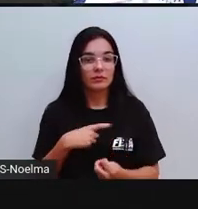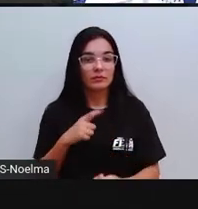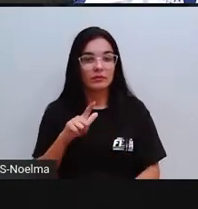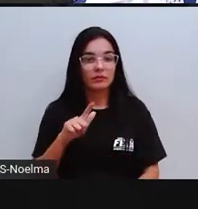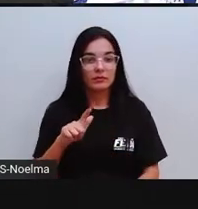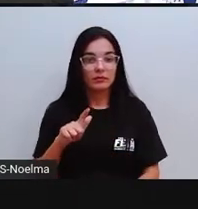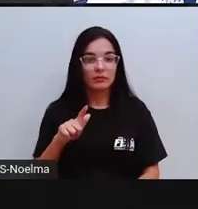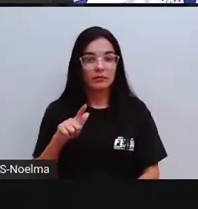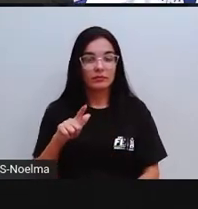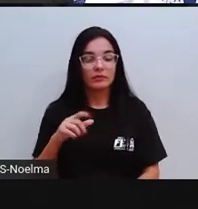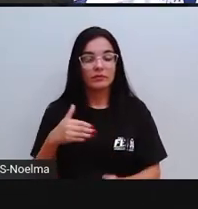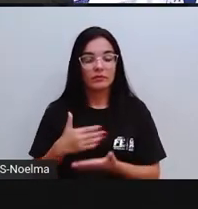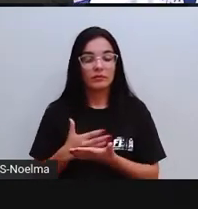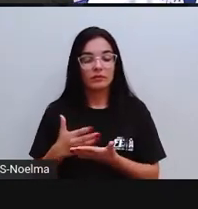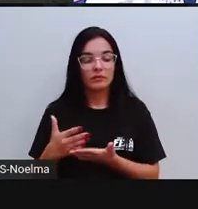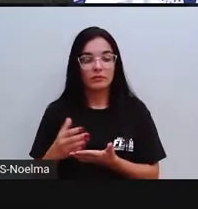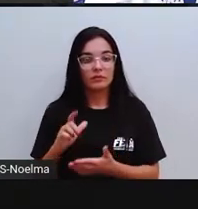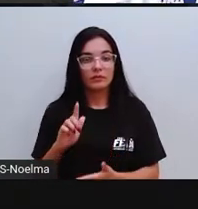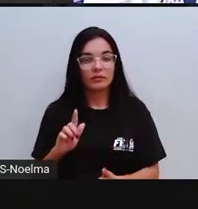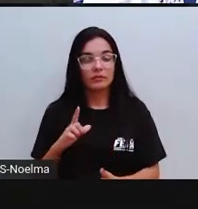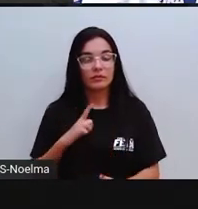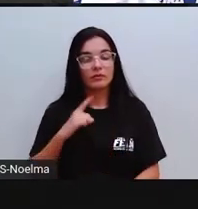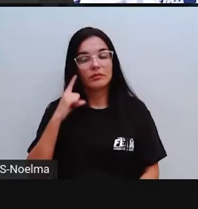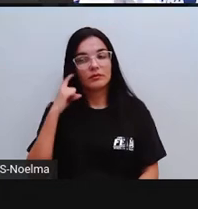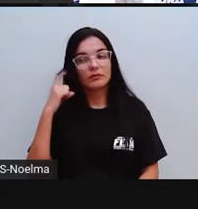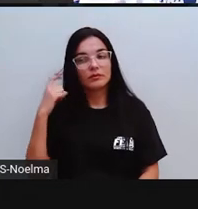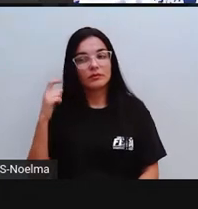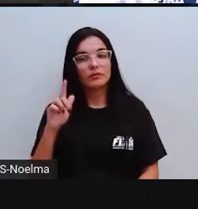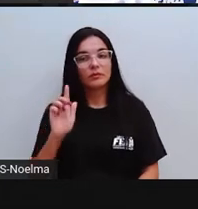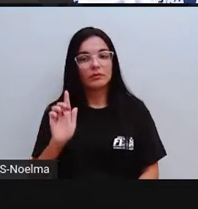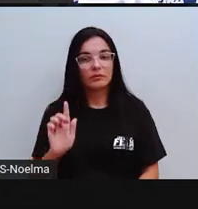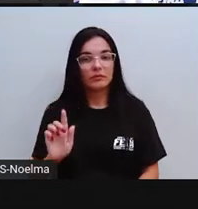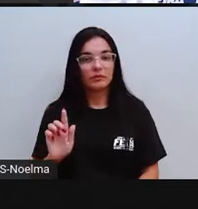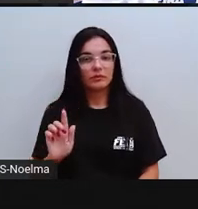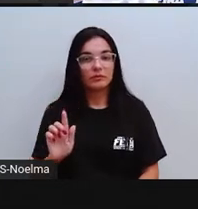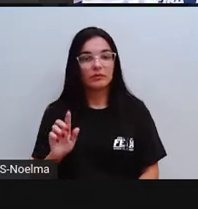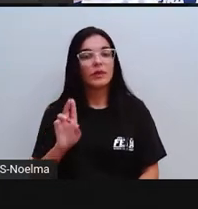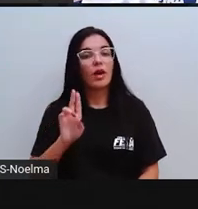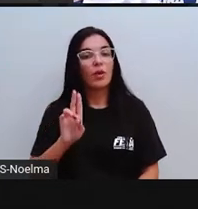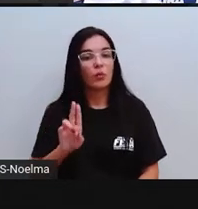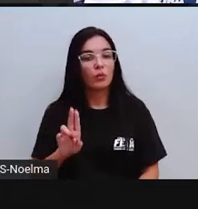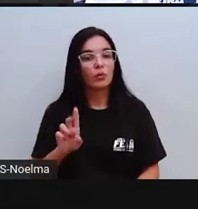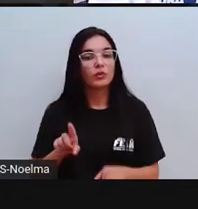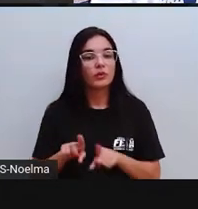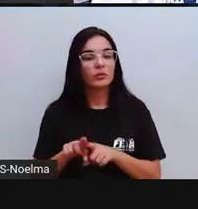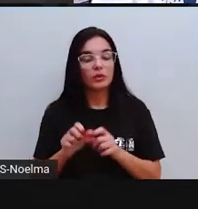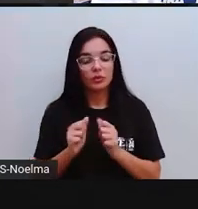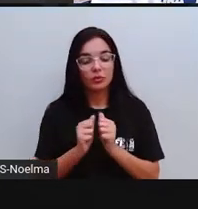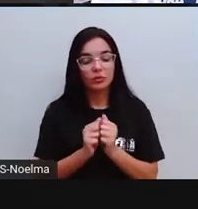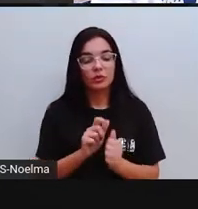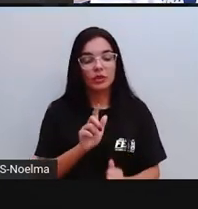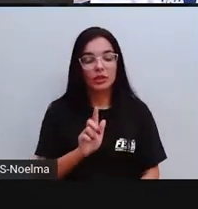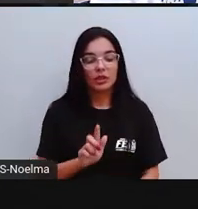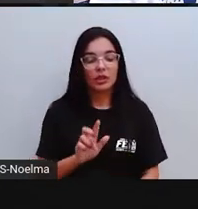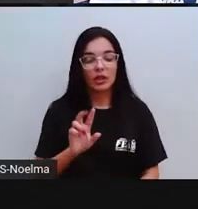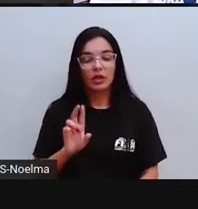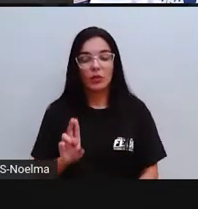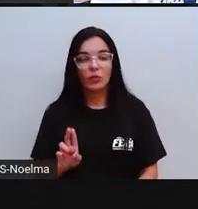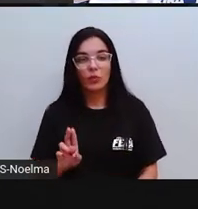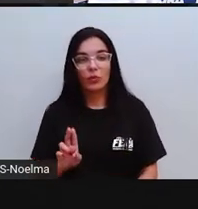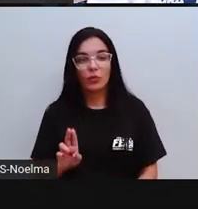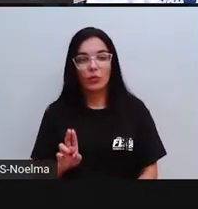com GÉ e tem som de GÉ. E a mesma coisa aconteceu aqui, ó, com a letra U. Certo? Então, começou aqui, ó,